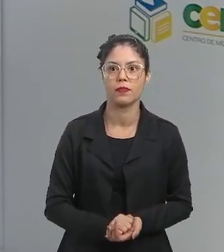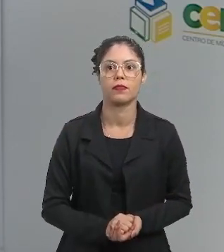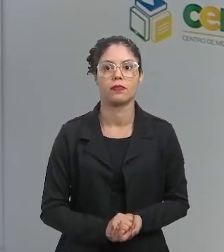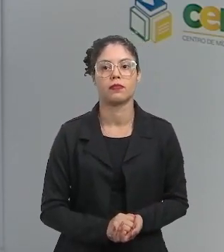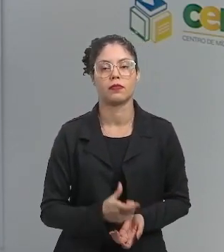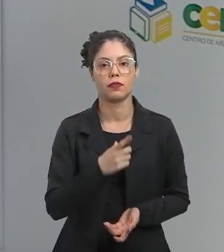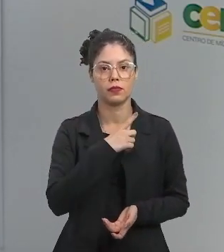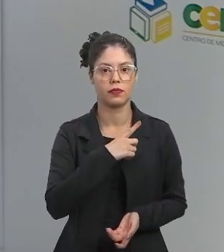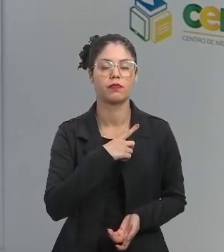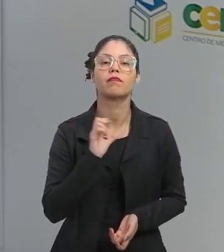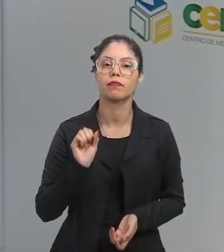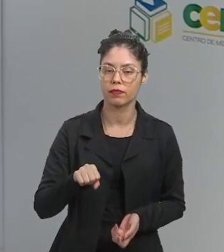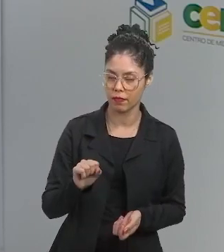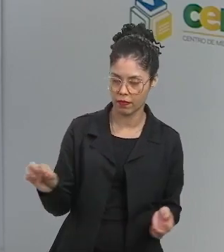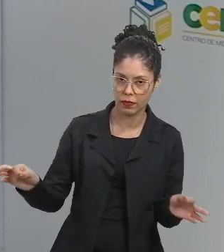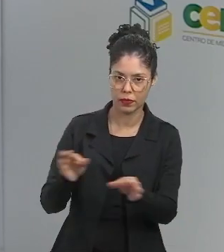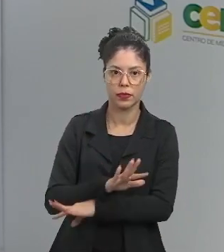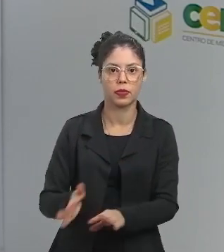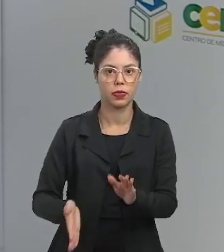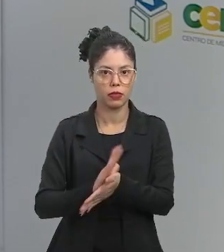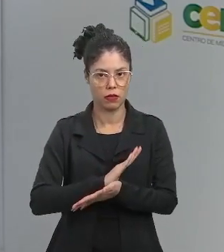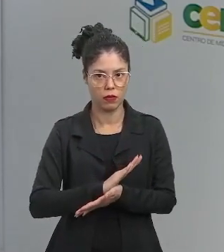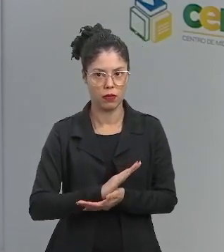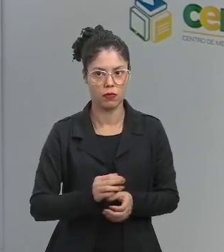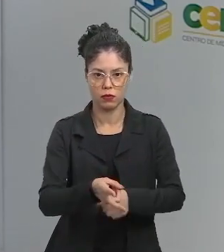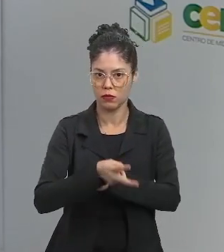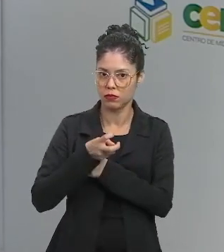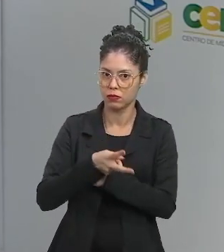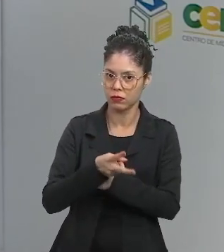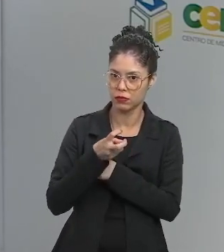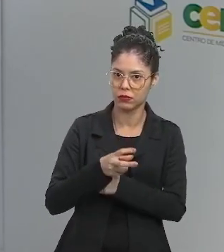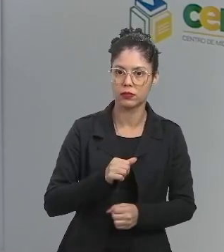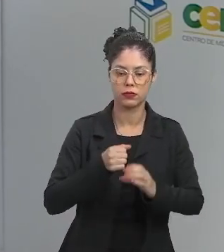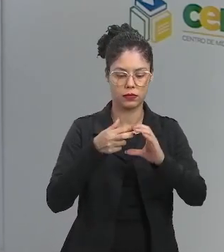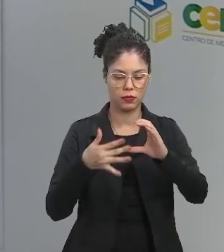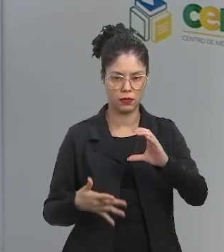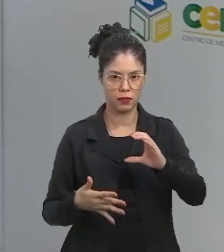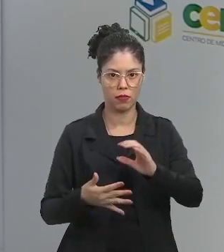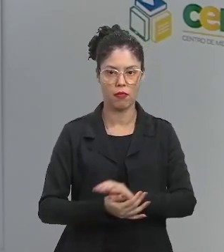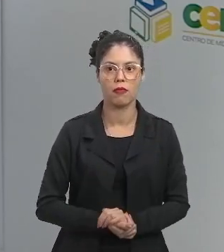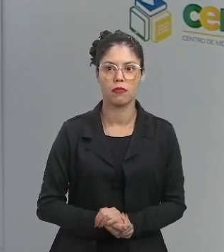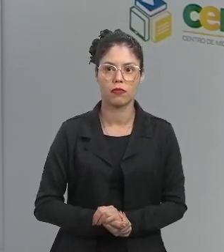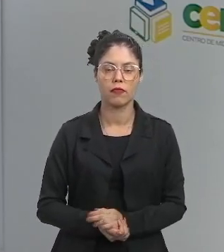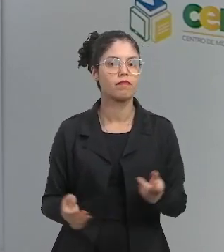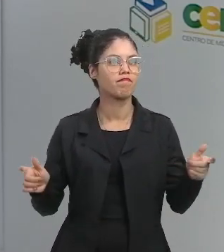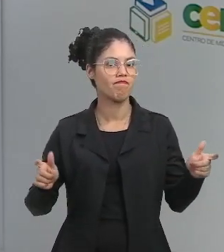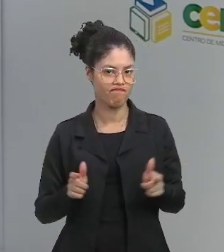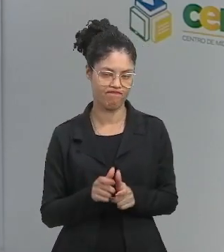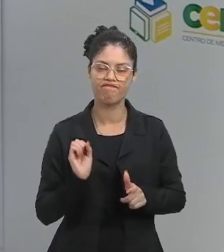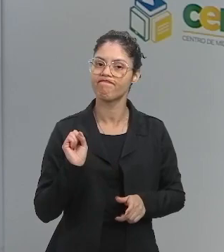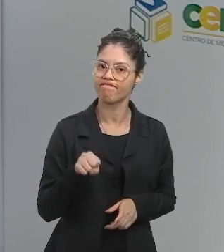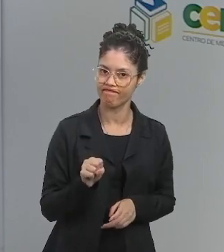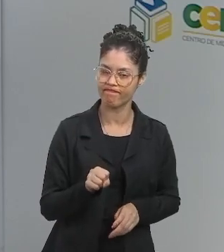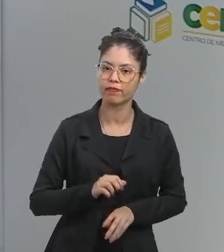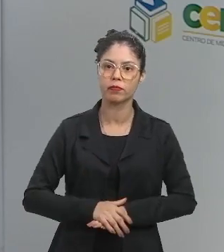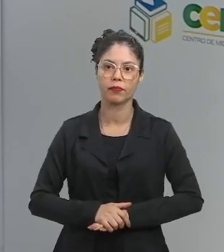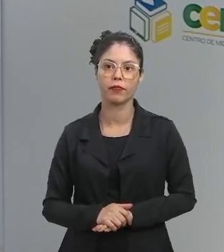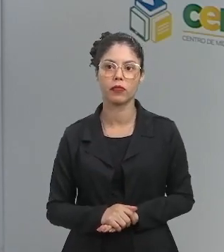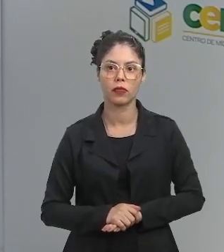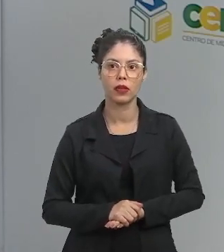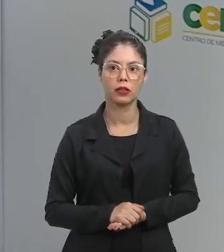Então, temos a destruição ou a exploração exagerada da espécie. E diminuiu bastante. É